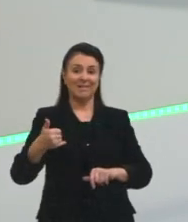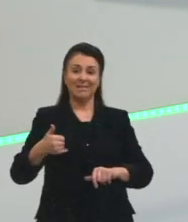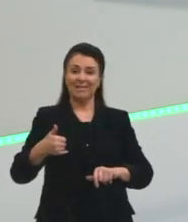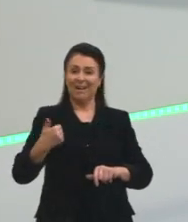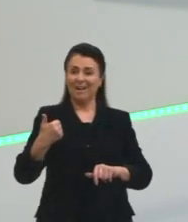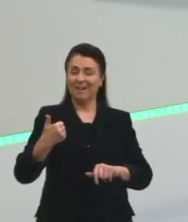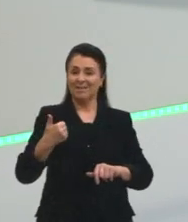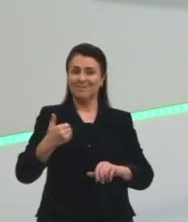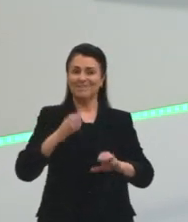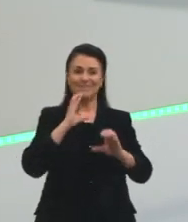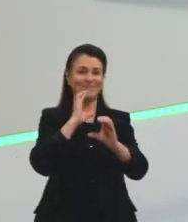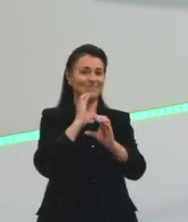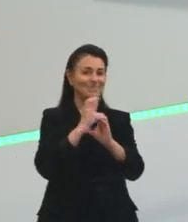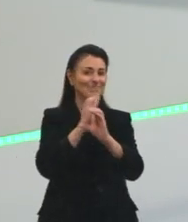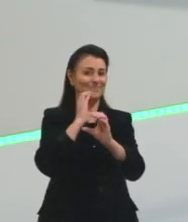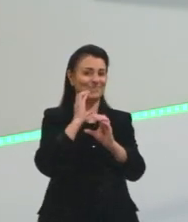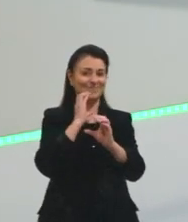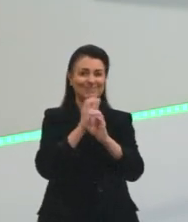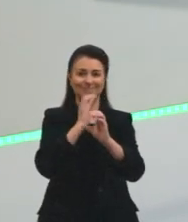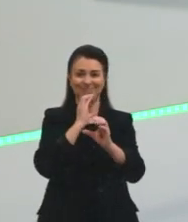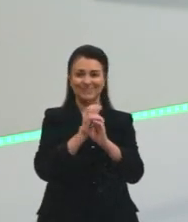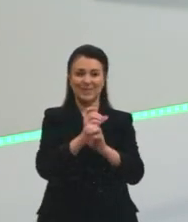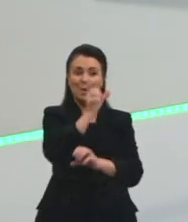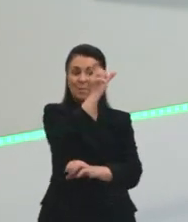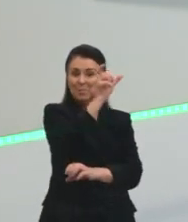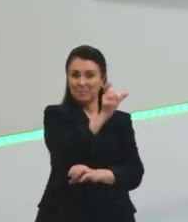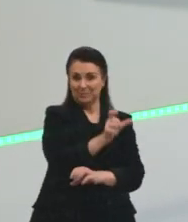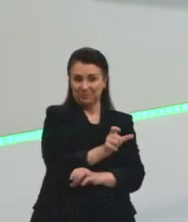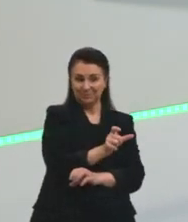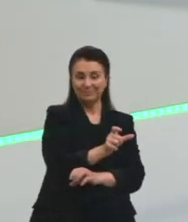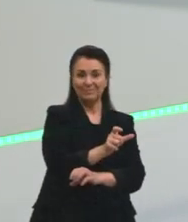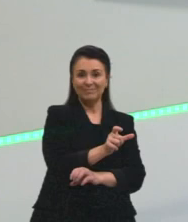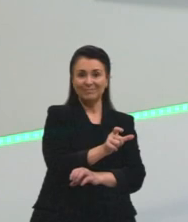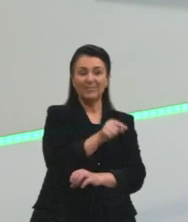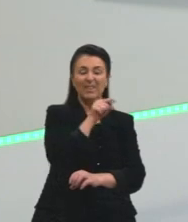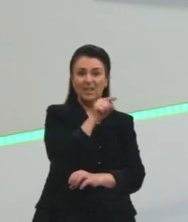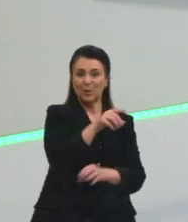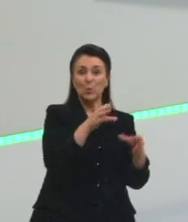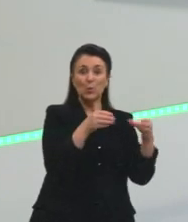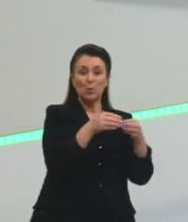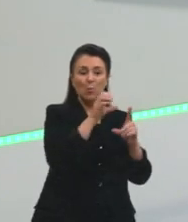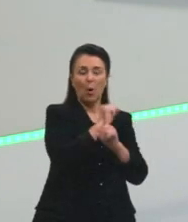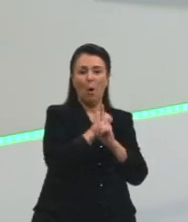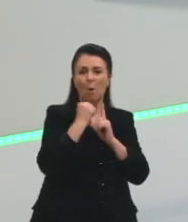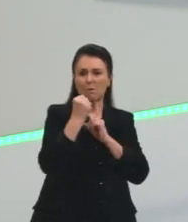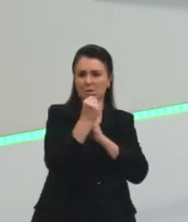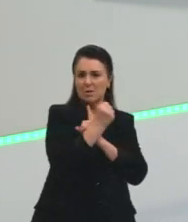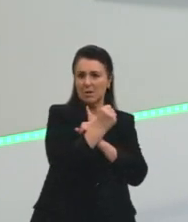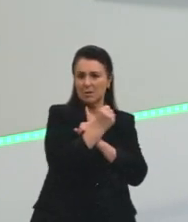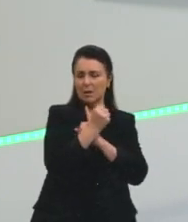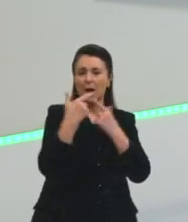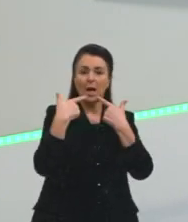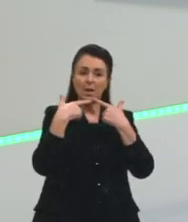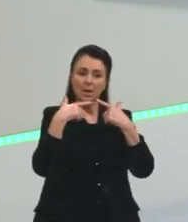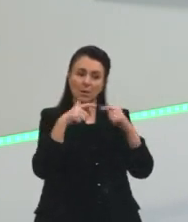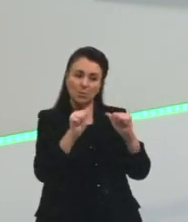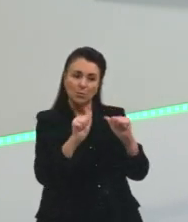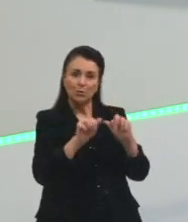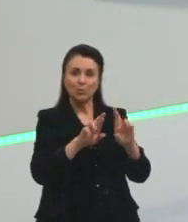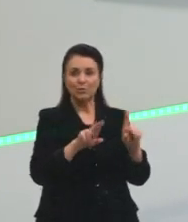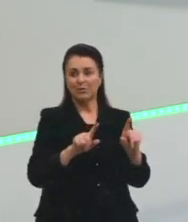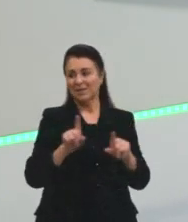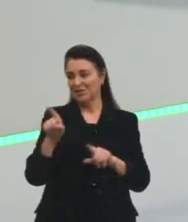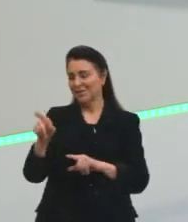quase que impossível. Porque a gente tem pessoas que pertencem a grupos sociais linguísticos muito diferentes.